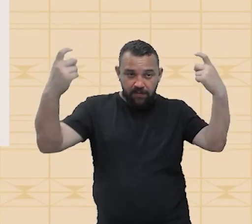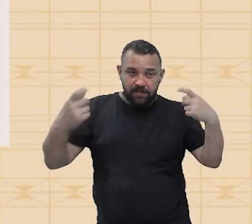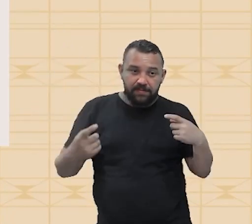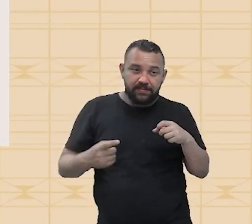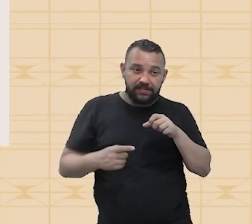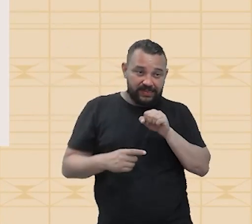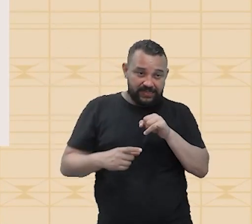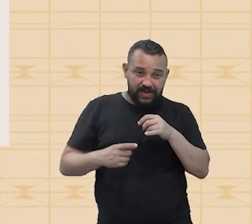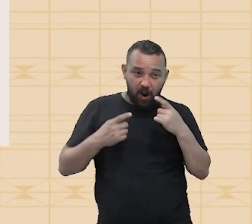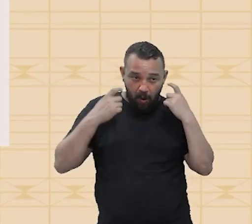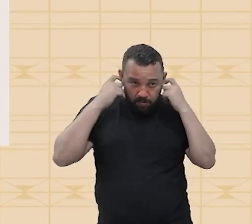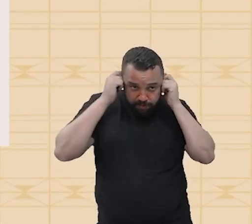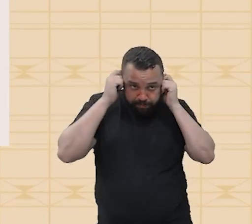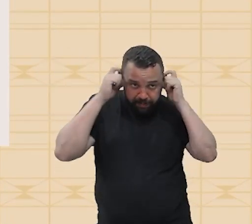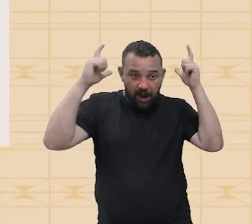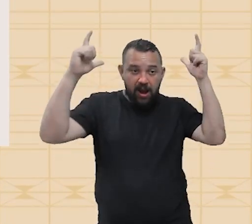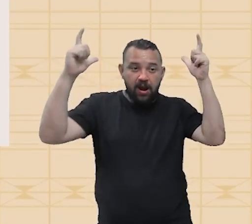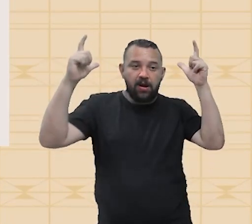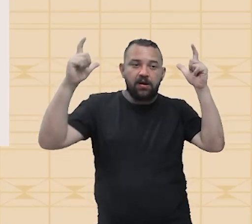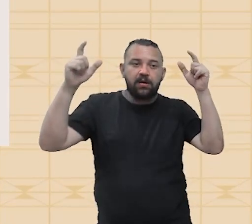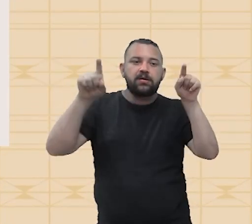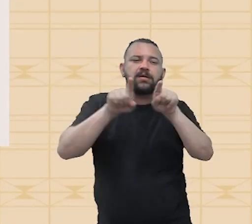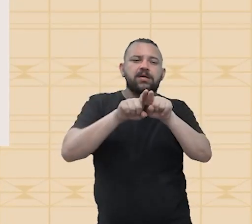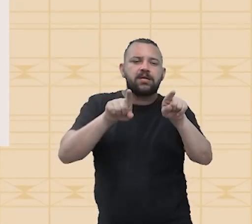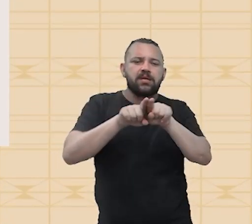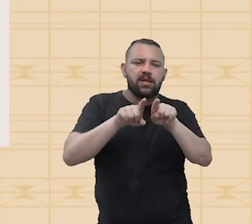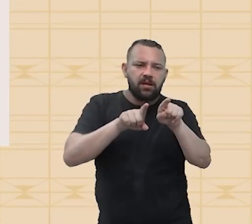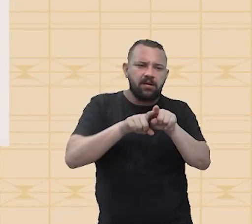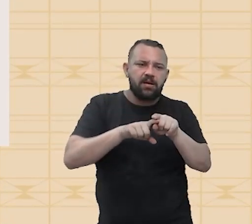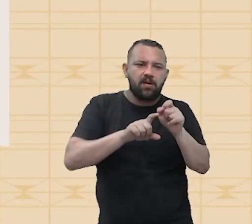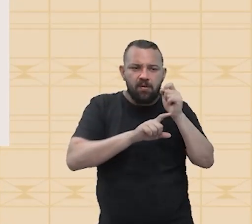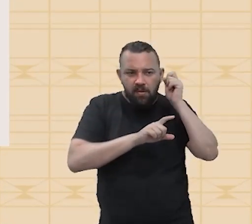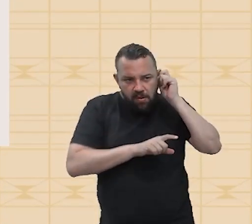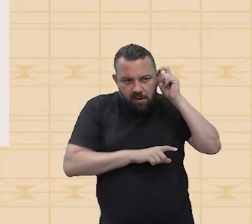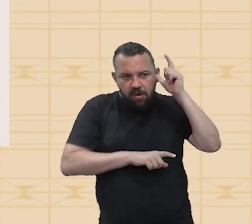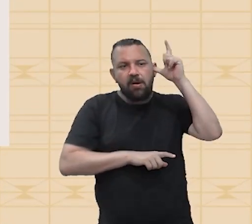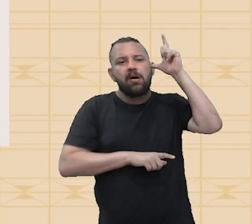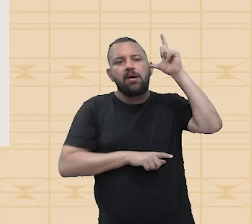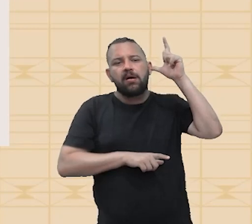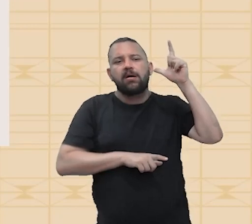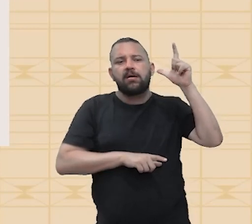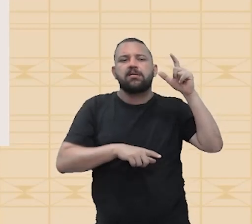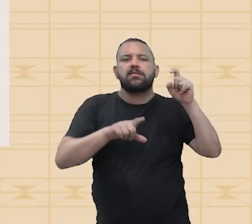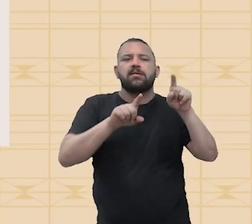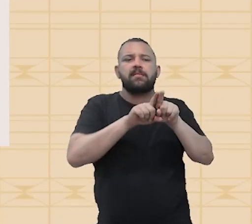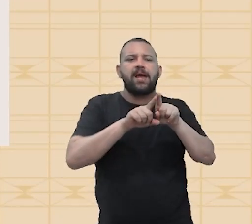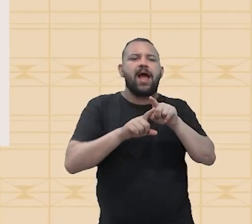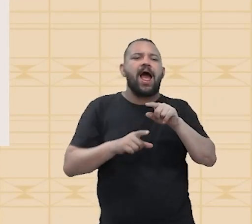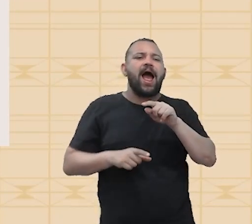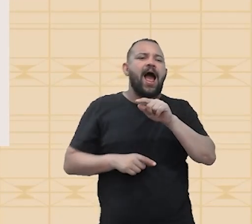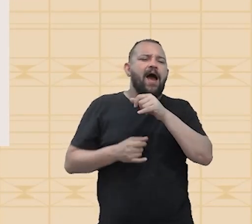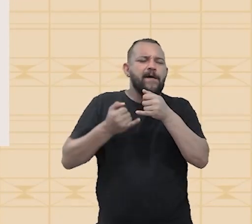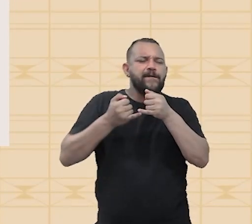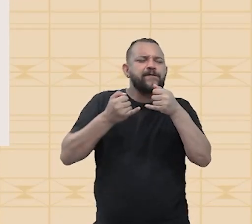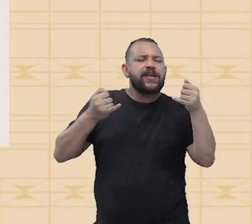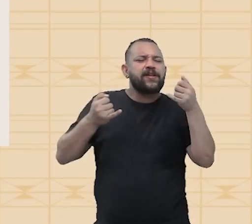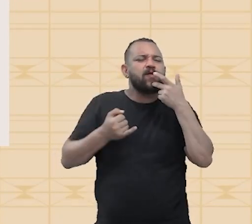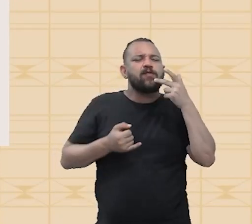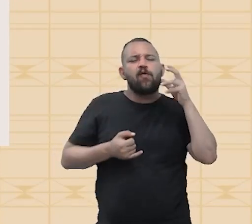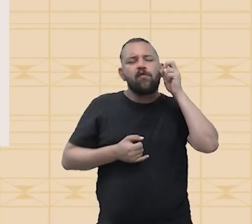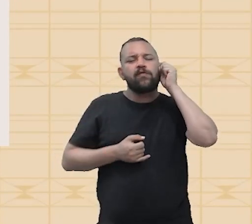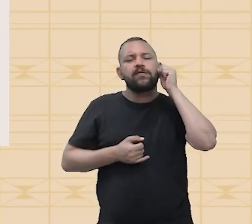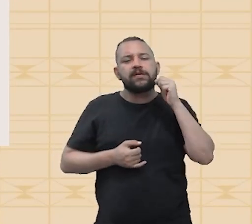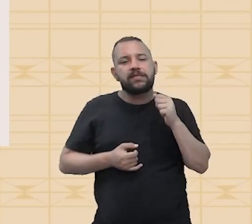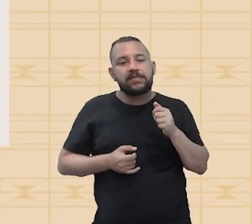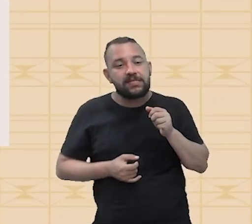aumenta a frequência de uma onda, o som torna-se aos nossos ouvidos um tom agudo. Da mesma forma, quando você